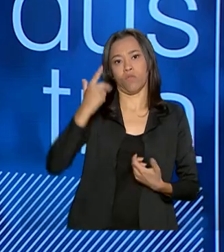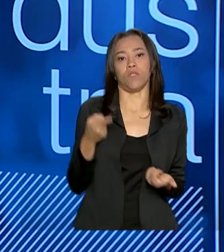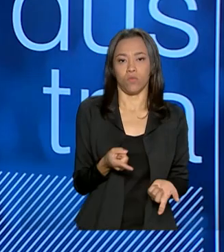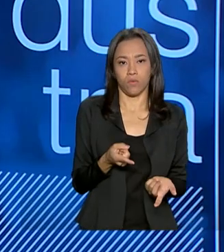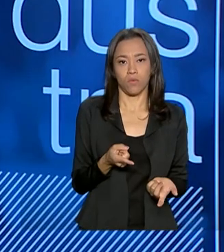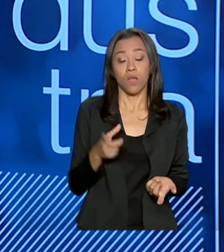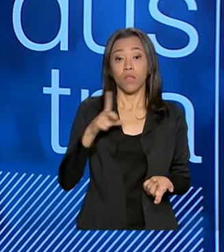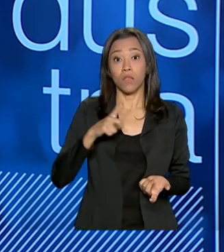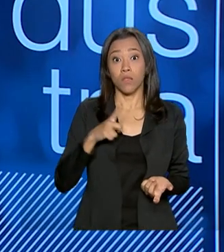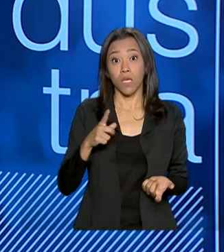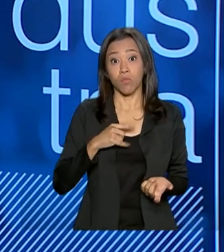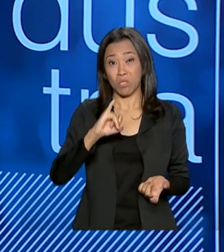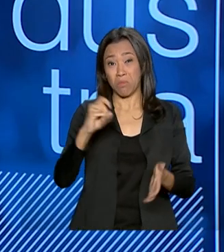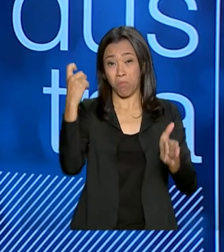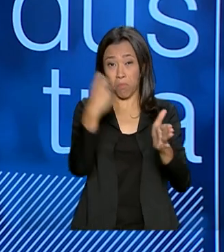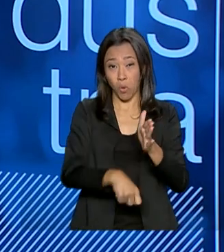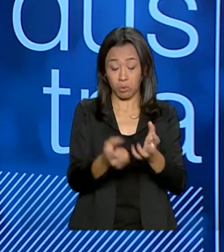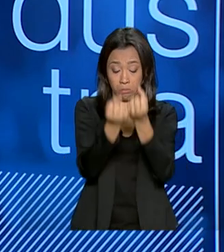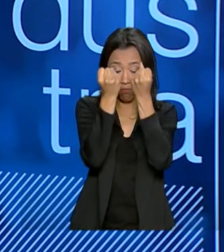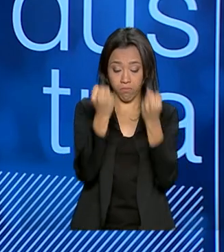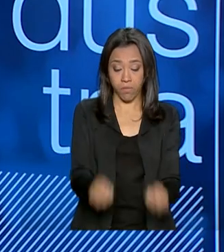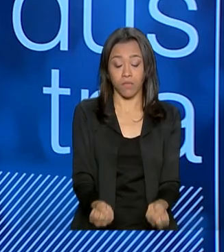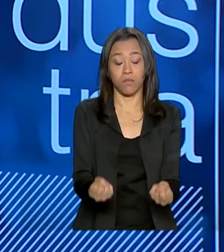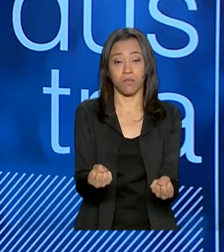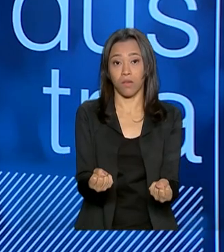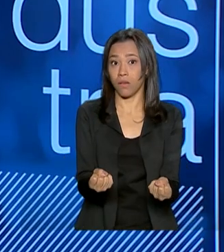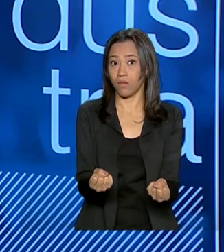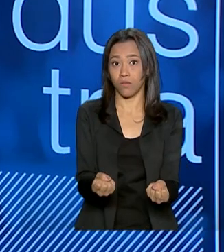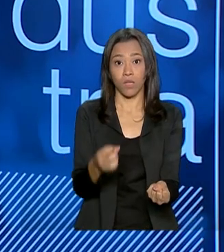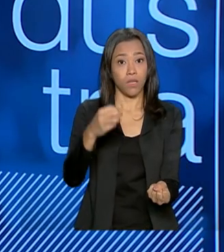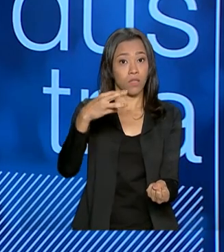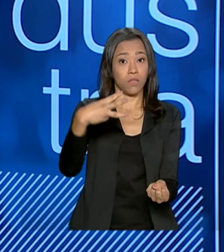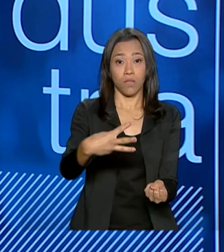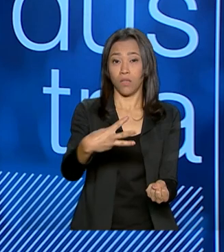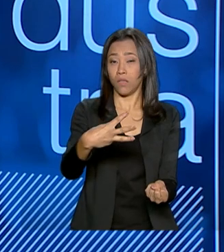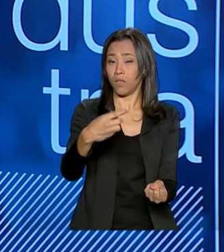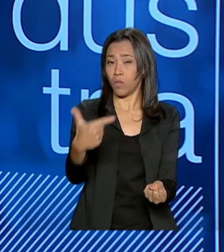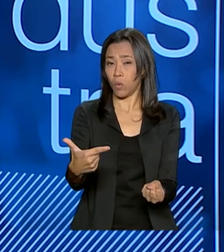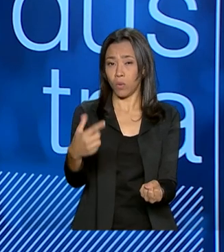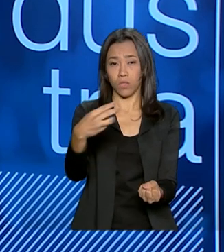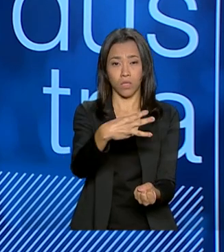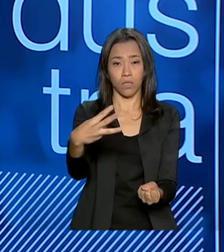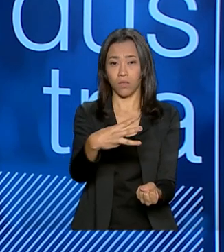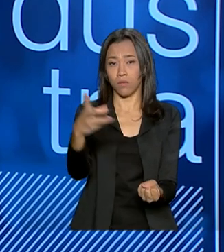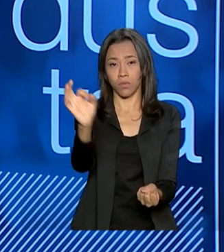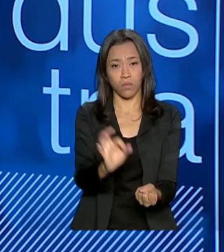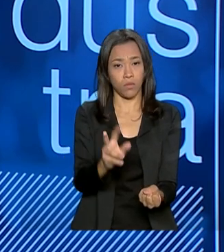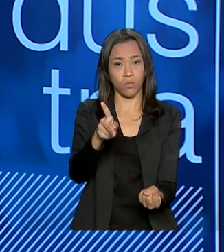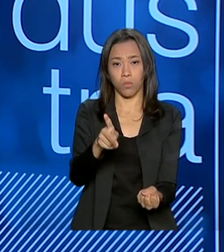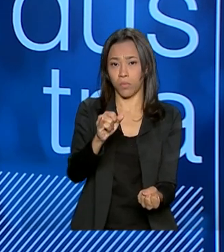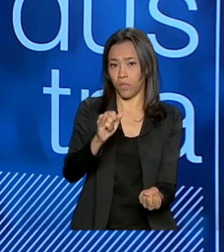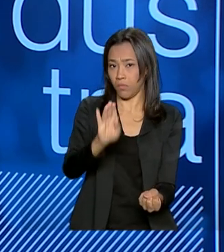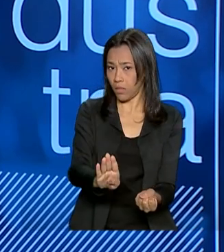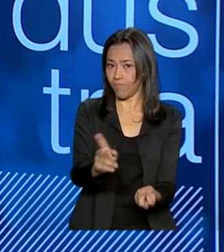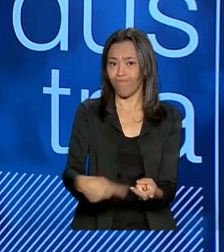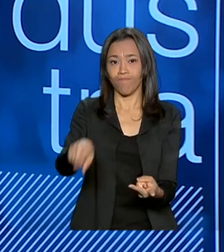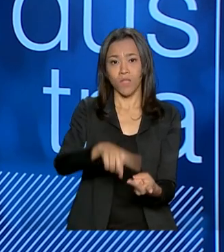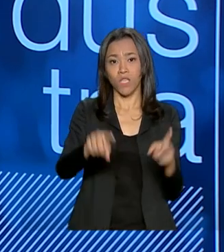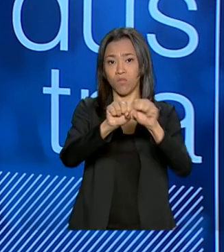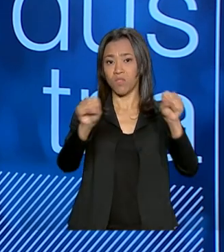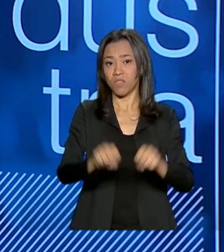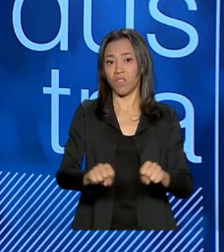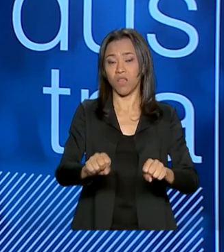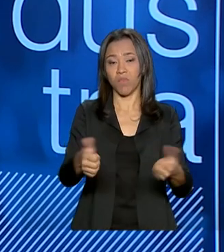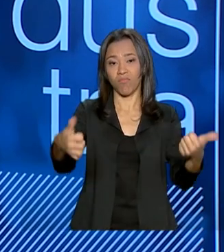Nós temos uma carga tributária elevada, 32%, 33% do nosso PIB e um sistema caótico,